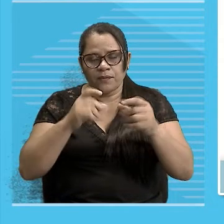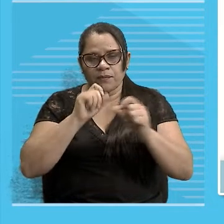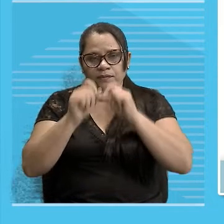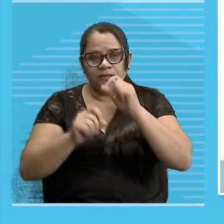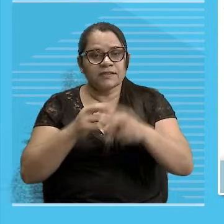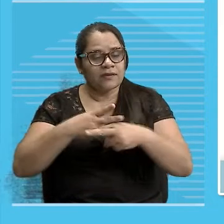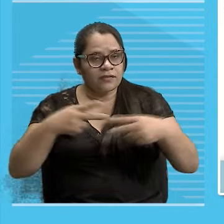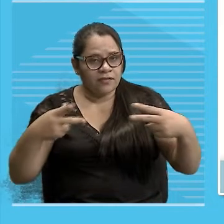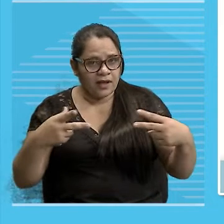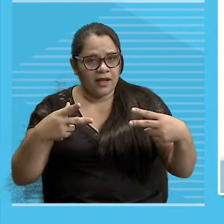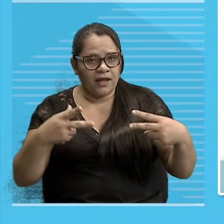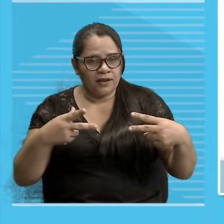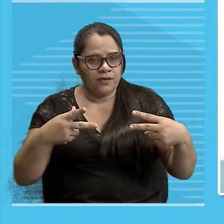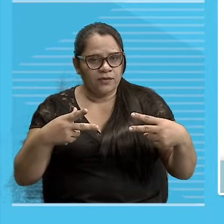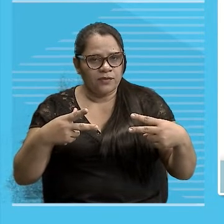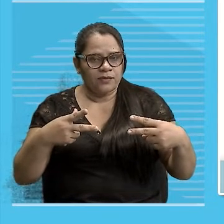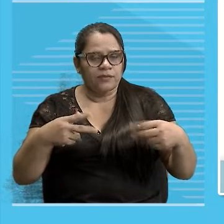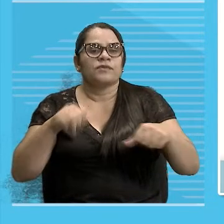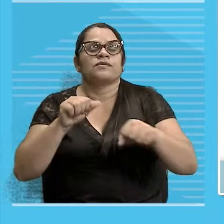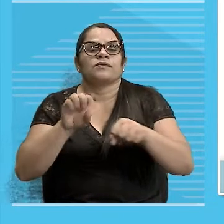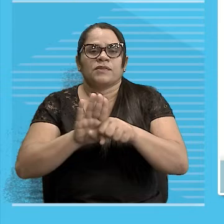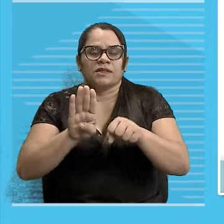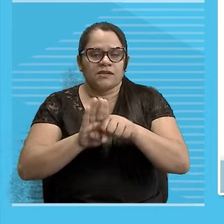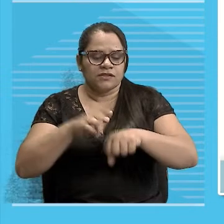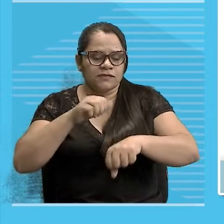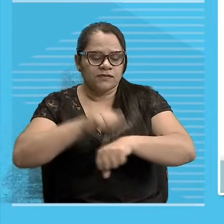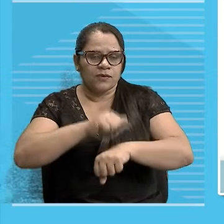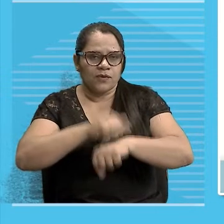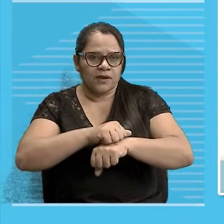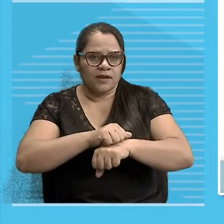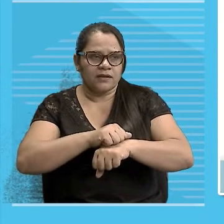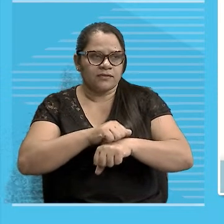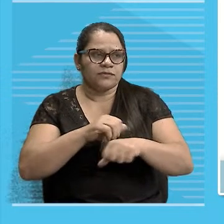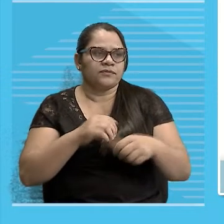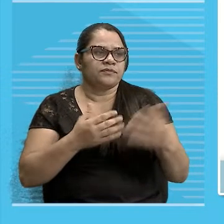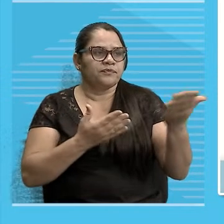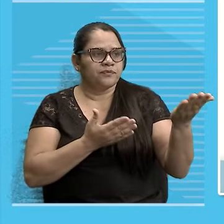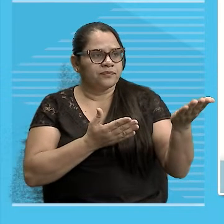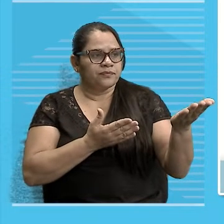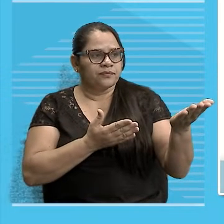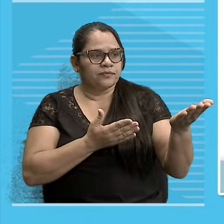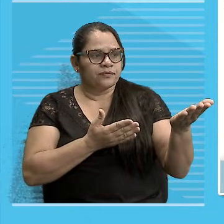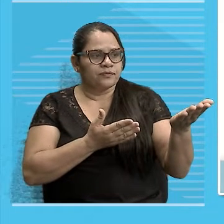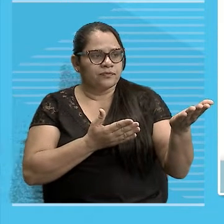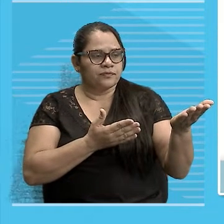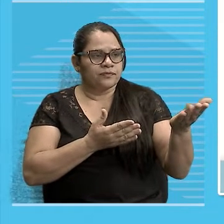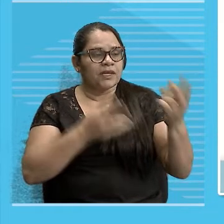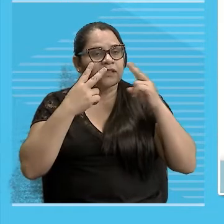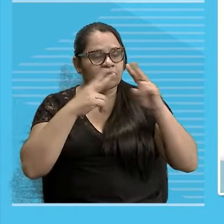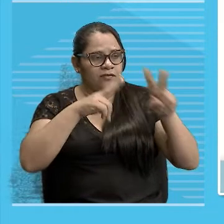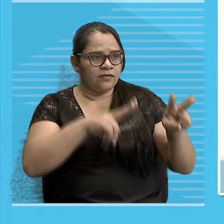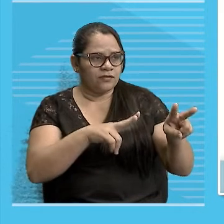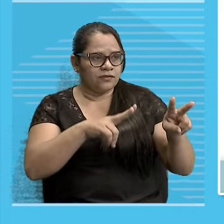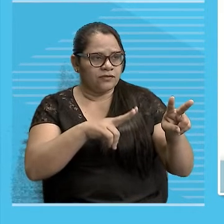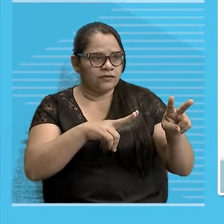Tende de outro ser substantivo concreto Bicho papão É um substantivo concreto Pronto É isso Então veja